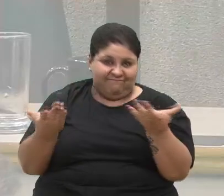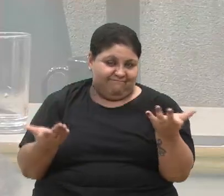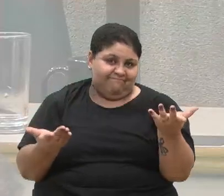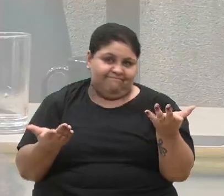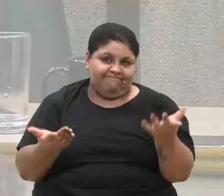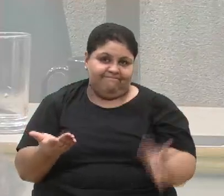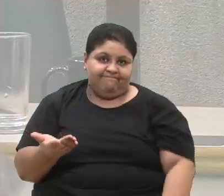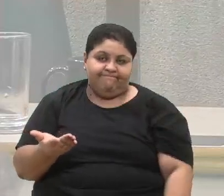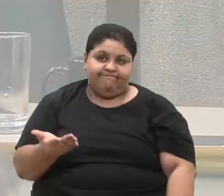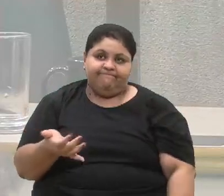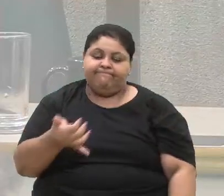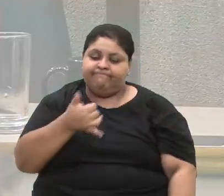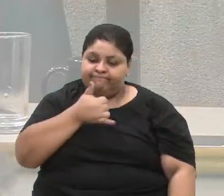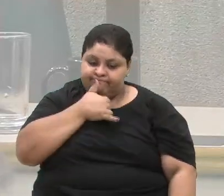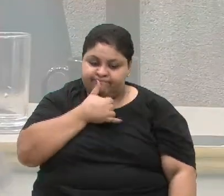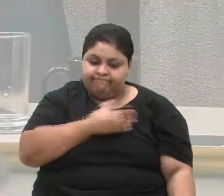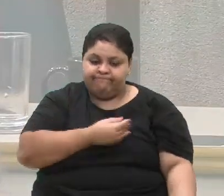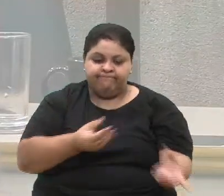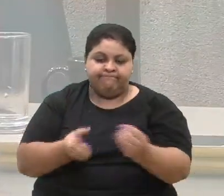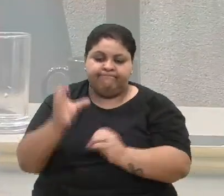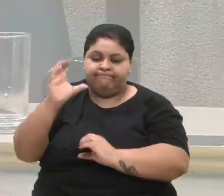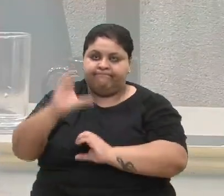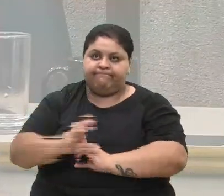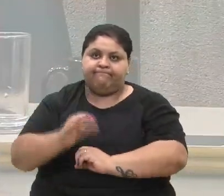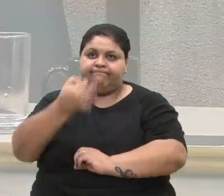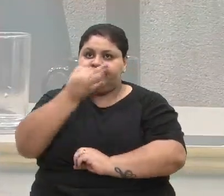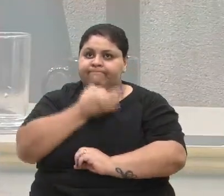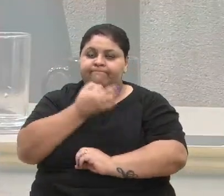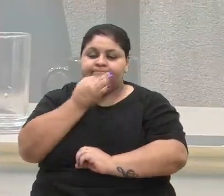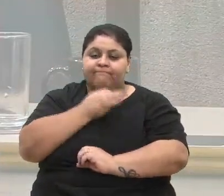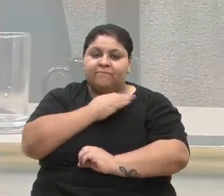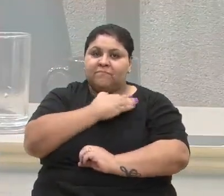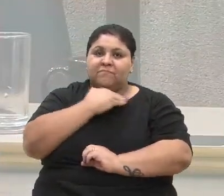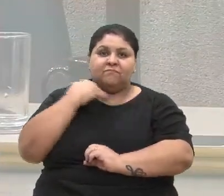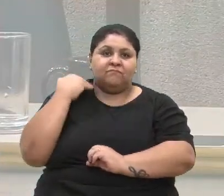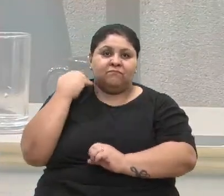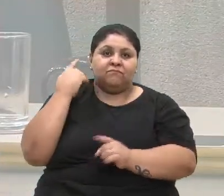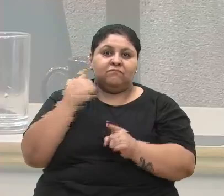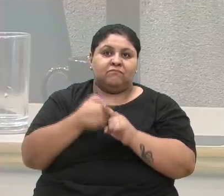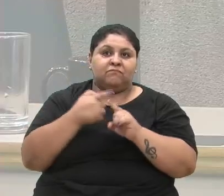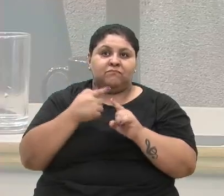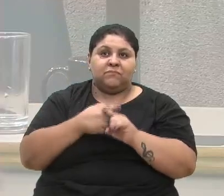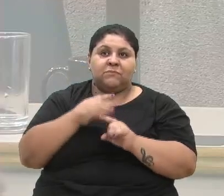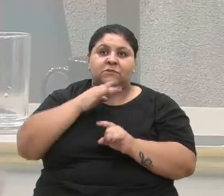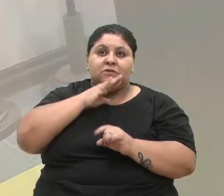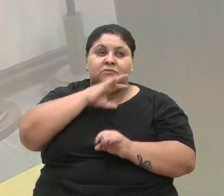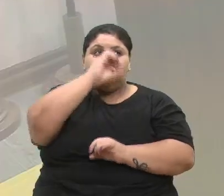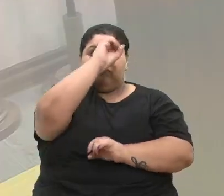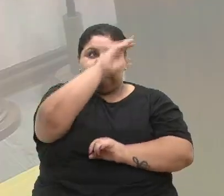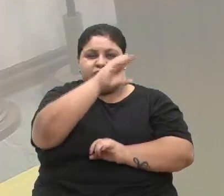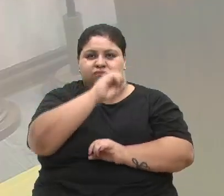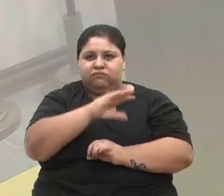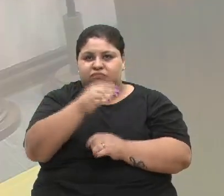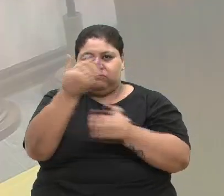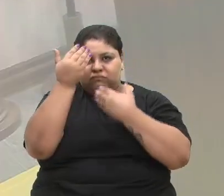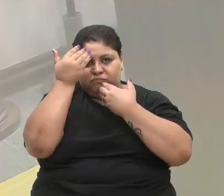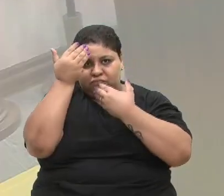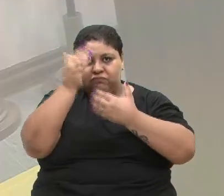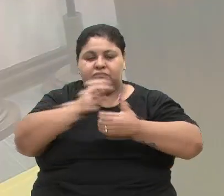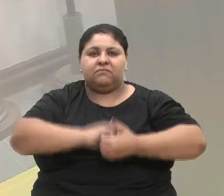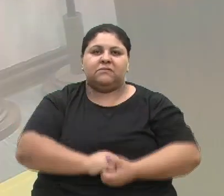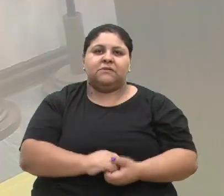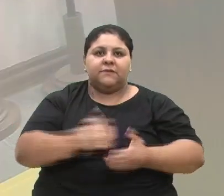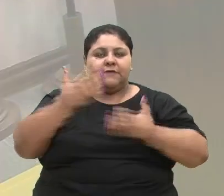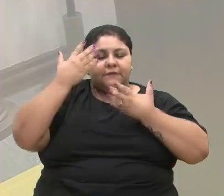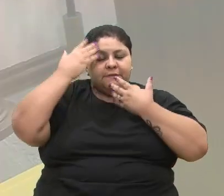muitos cachenses e pessoal da região estão morrendo devido à má sinalização. Muito obrigado. Obrigado,